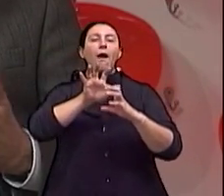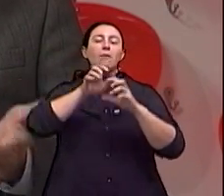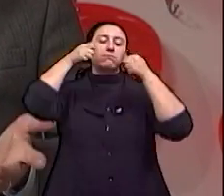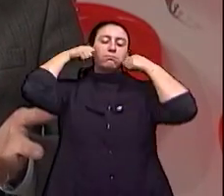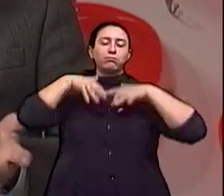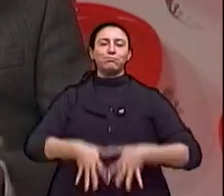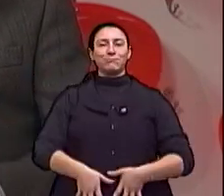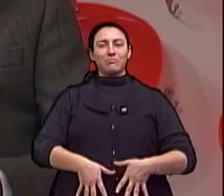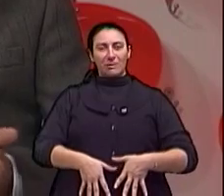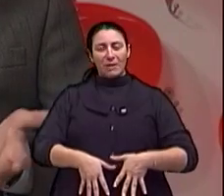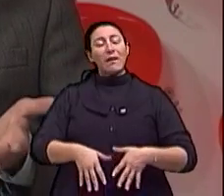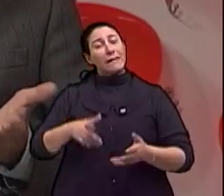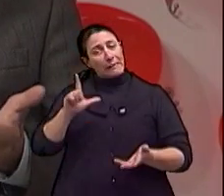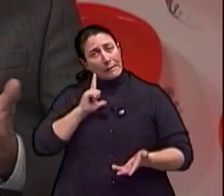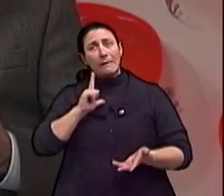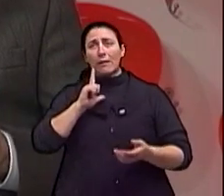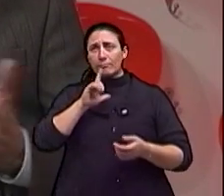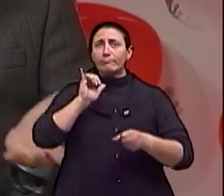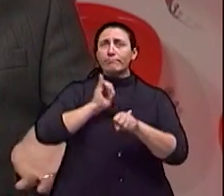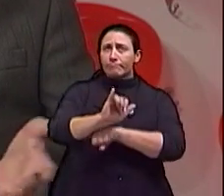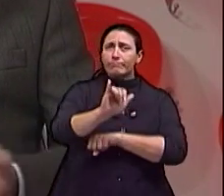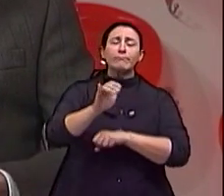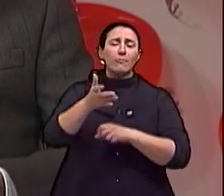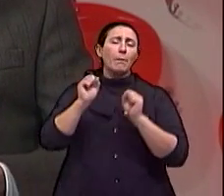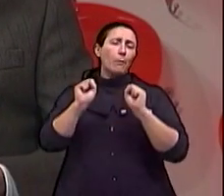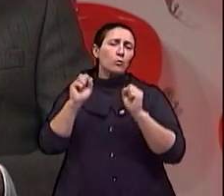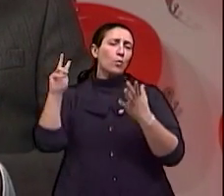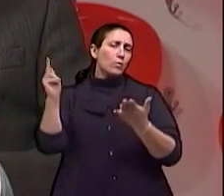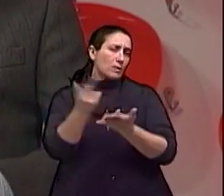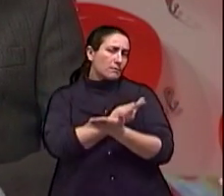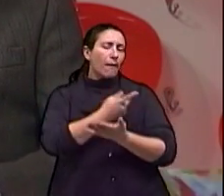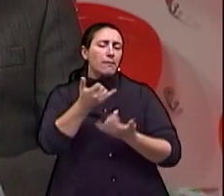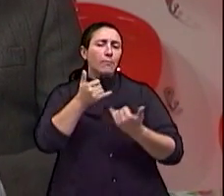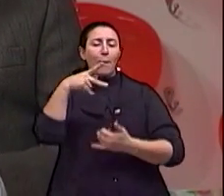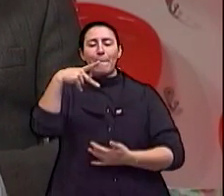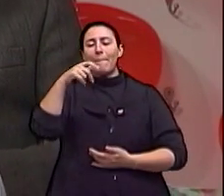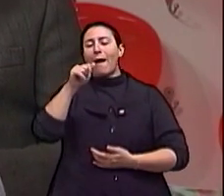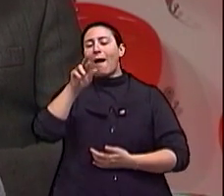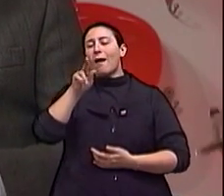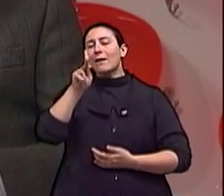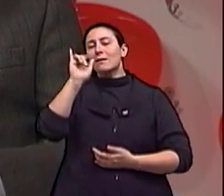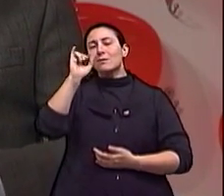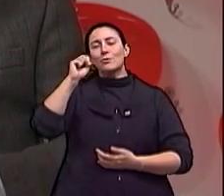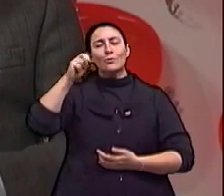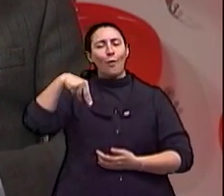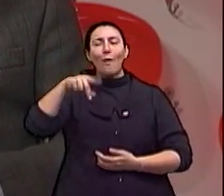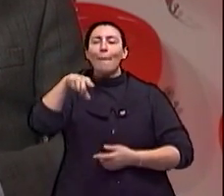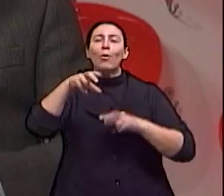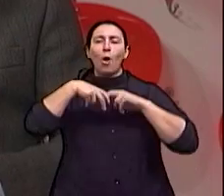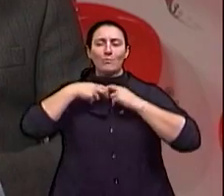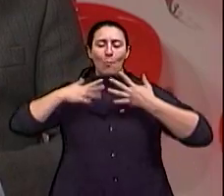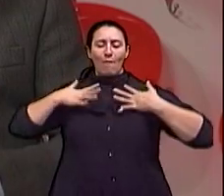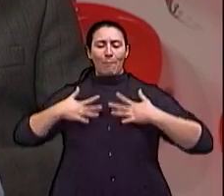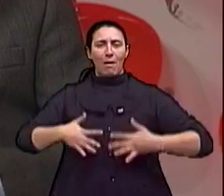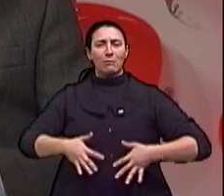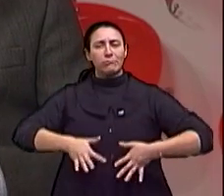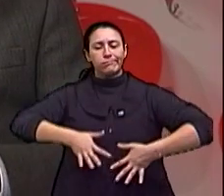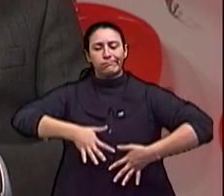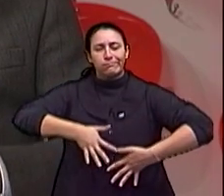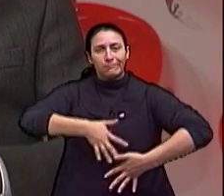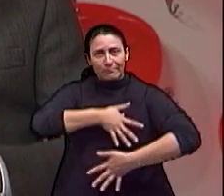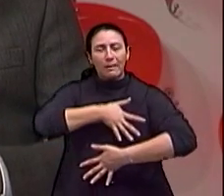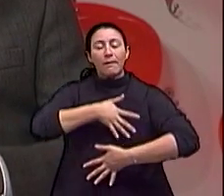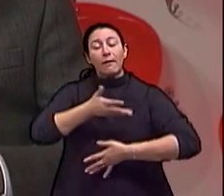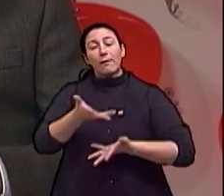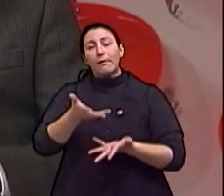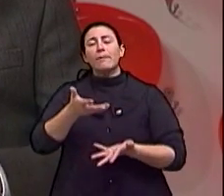consequências, que no caso do Parkinson são distúrbios de movimento. Que é o mais conhecido, é o distúrbio de movimento. conhecidos. E esses